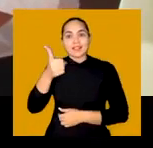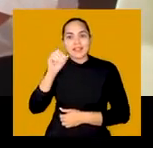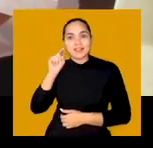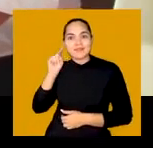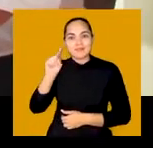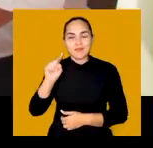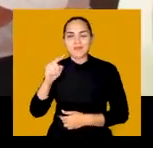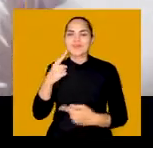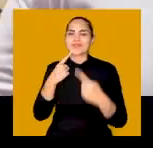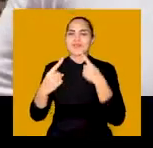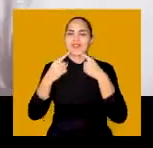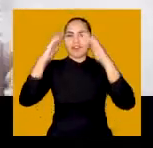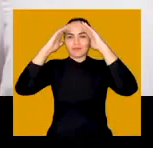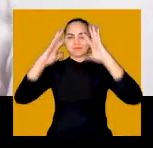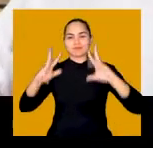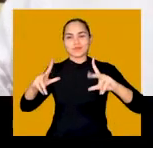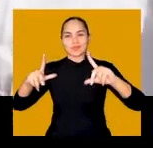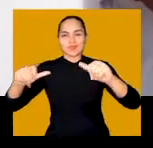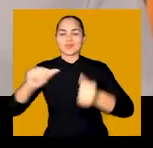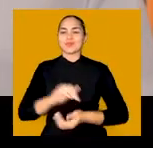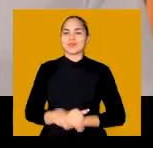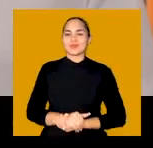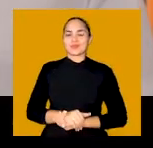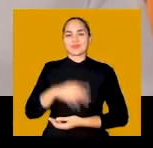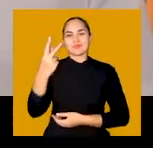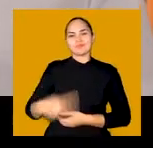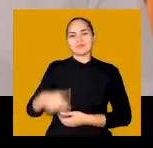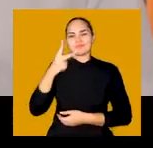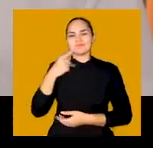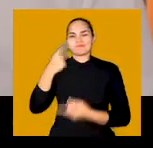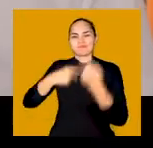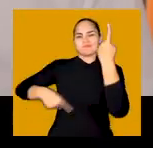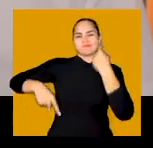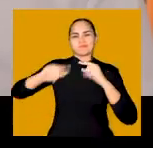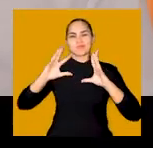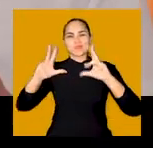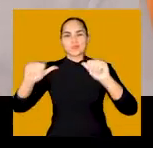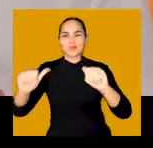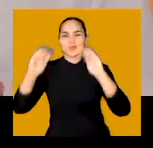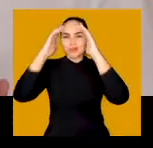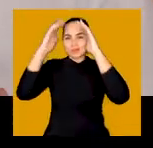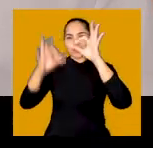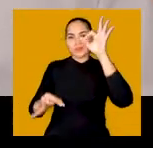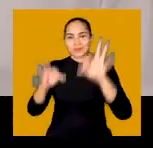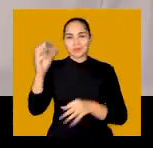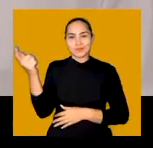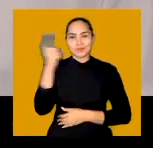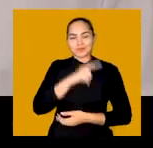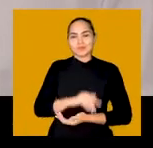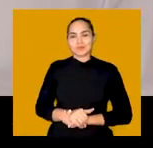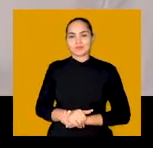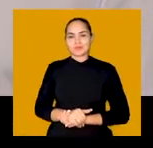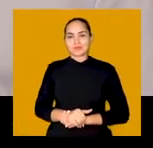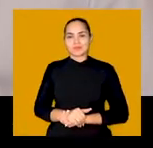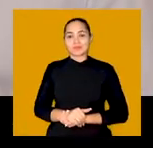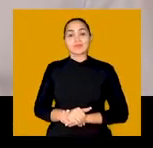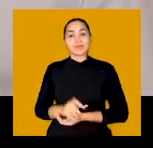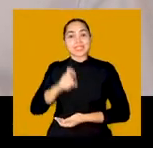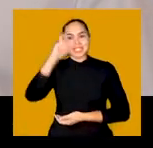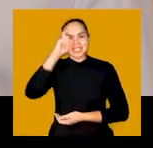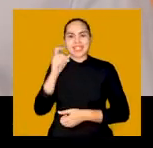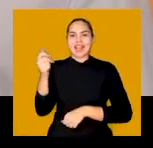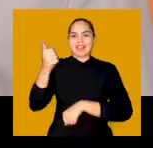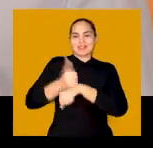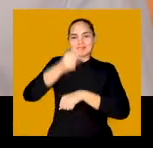É com diálogos e somando forças que a gente vai fazer uma Fortaleza cada vez mais acolhedora e justa. Agora é